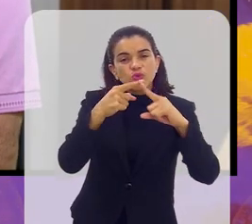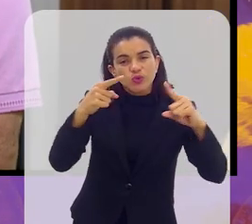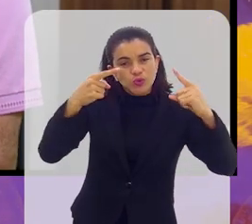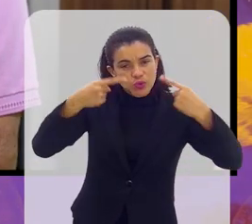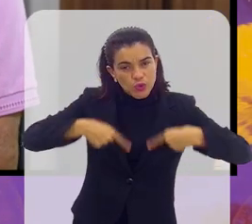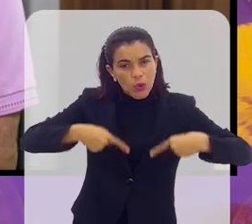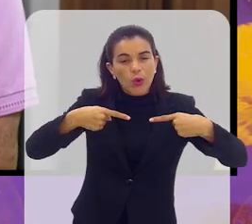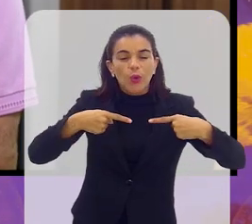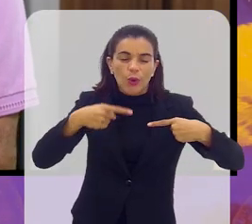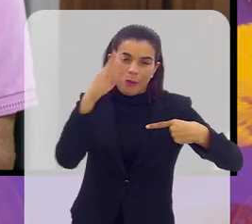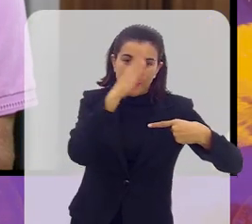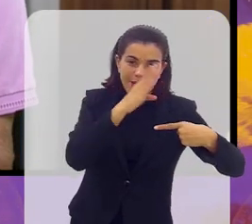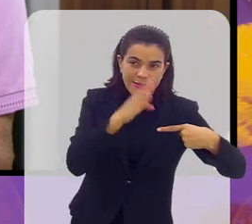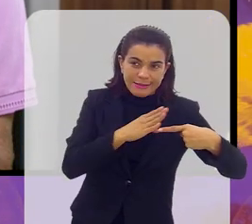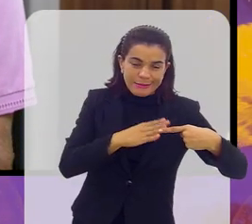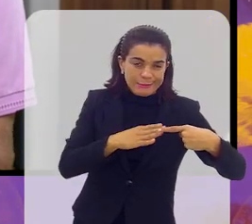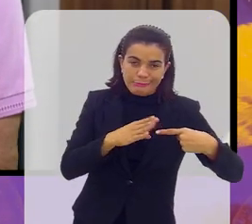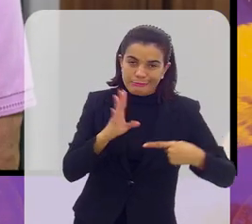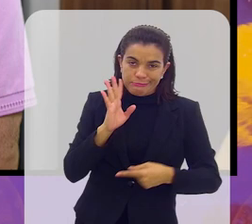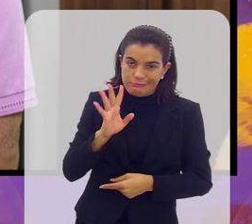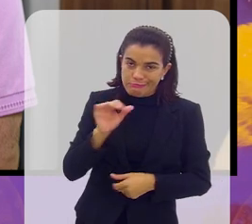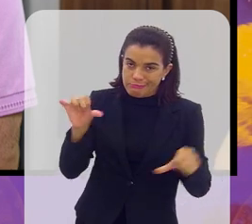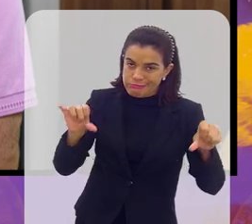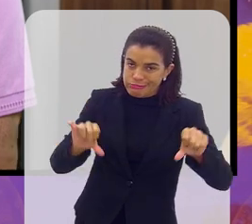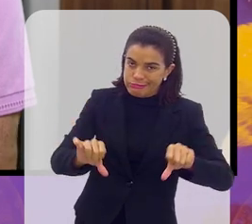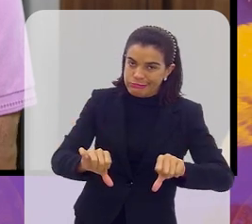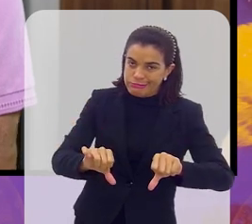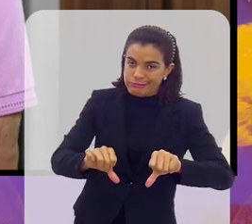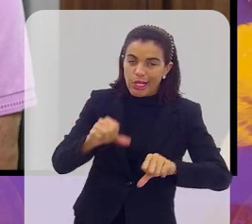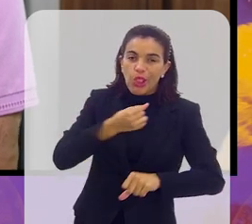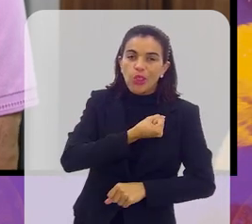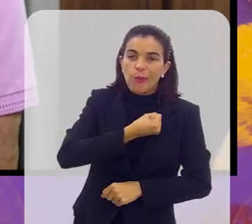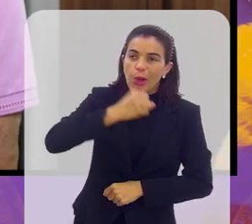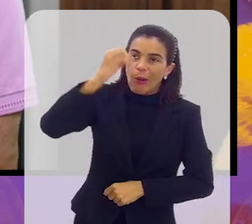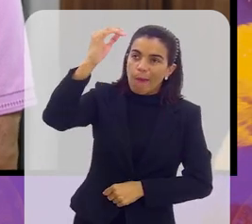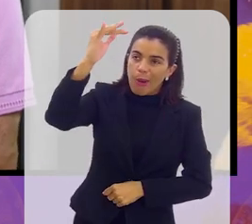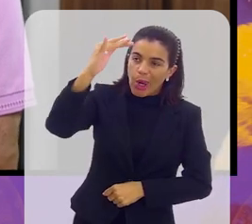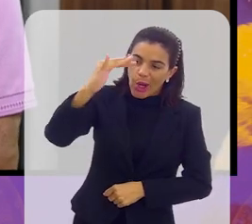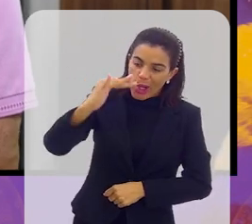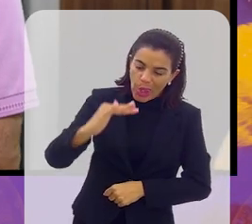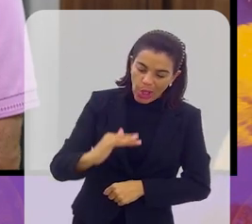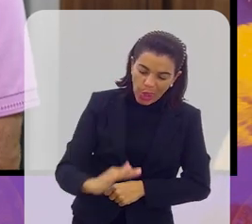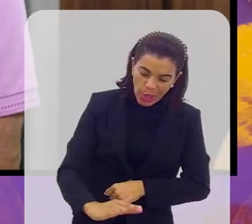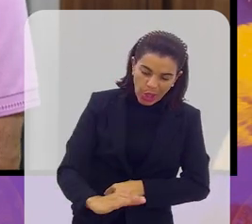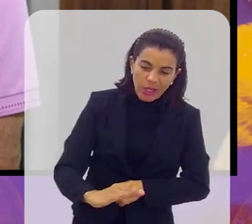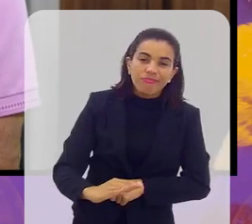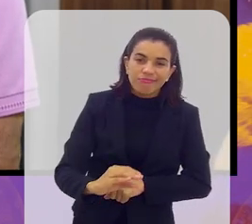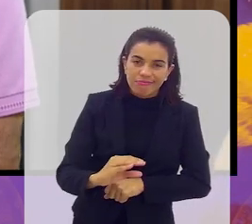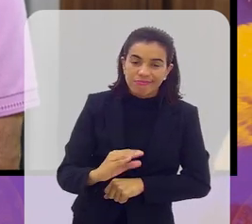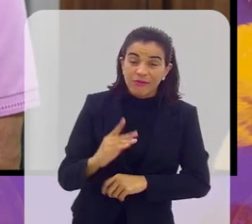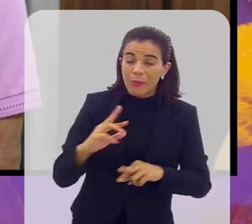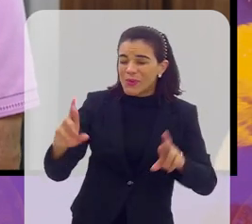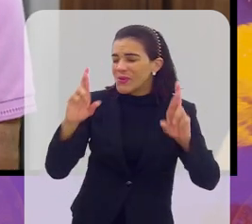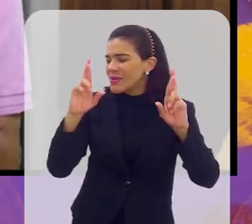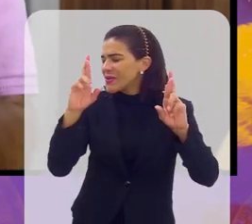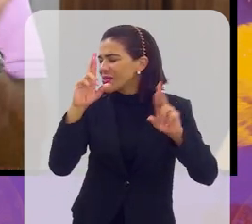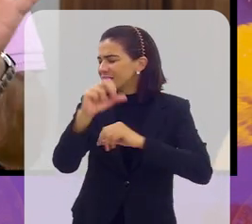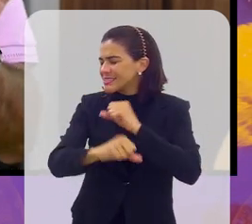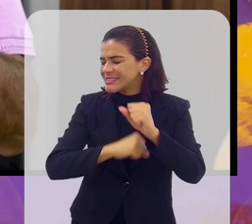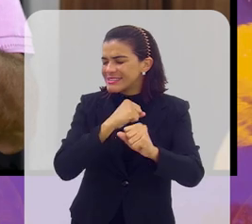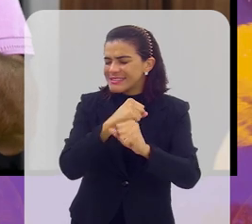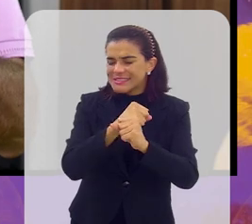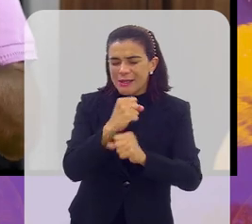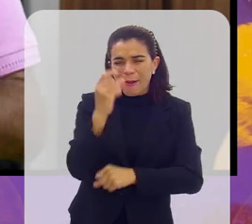últimos jogos das eliminatórias, em que o Brasil não foi nada bem, está lá embaixo na classificação, nas eliminatórias para a Copa do Mundo, vamos